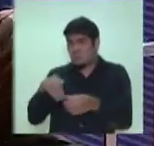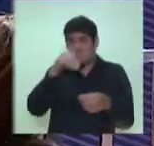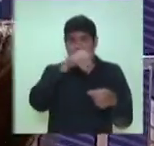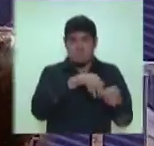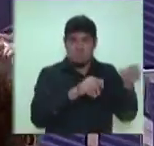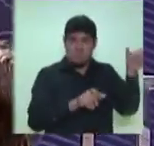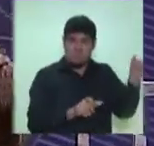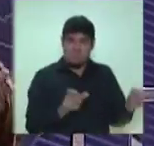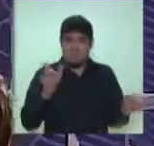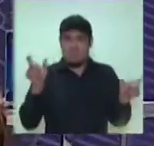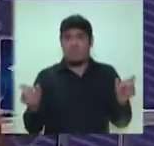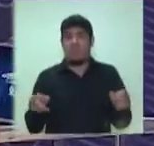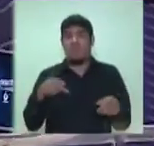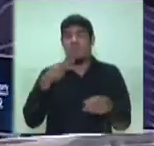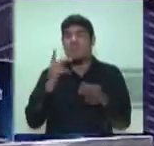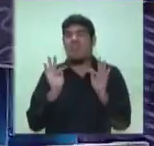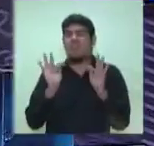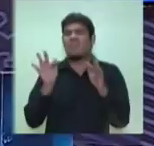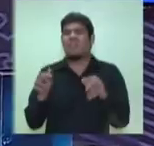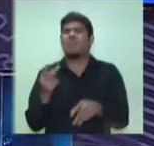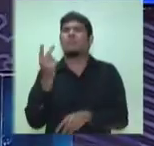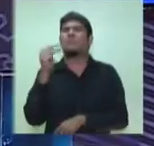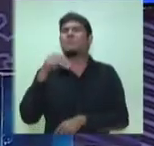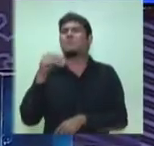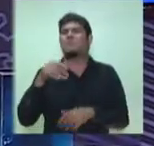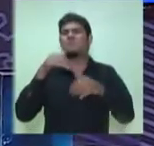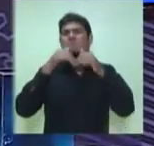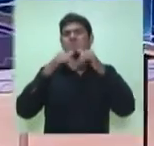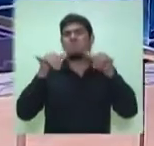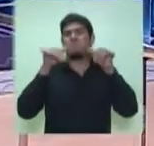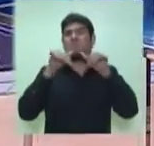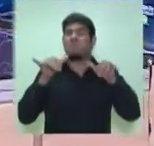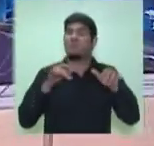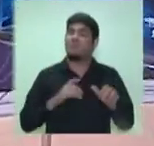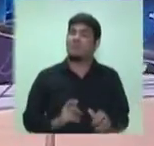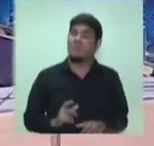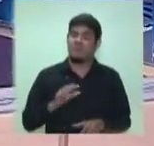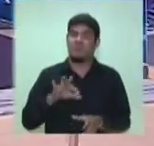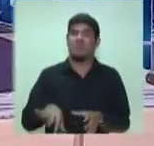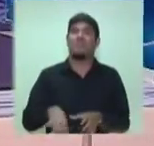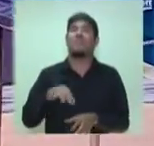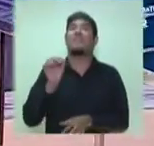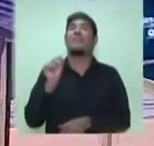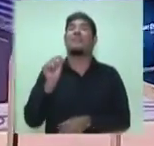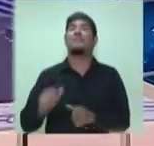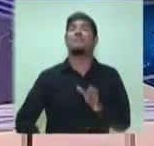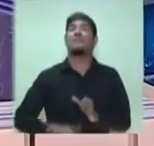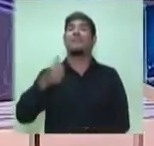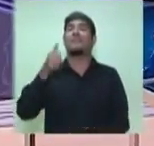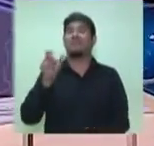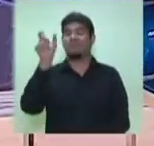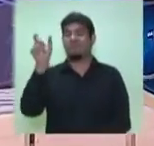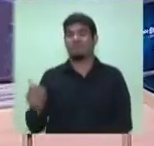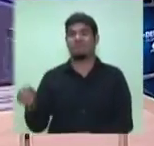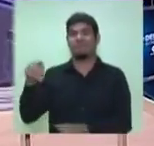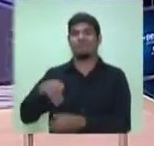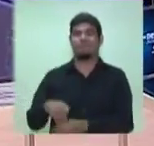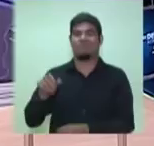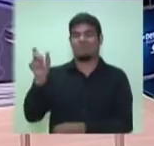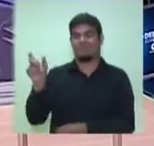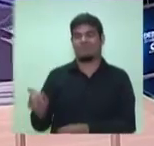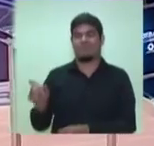finais e cada um tem dois minutos para essas considerações. Nós vamos, portanto, fazer o sorteio agora do primeiro candidato a fazer as